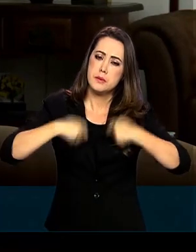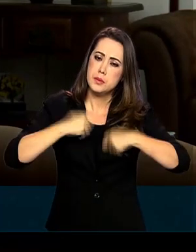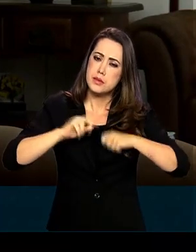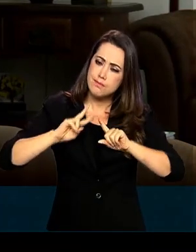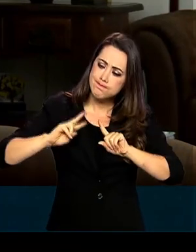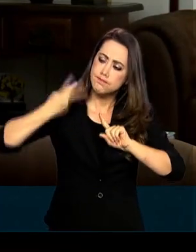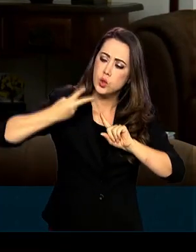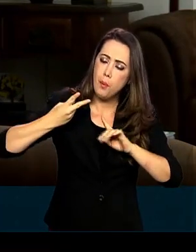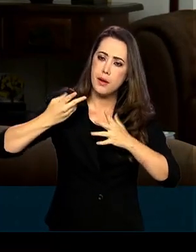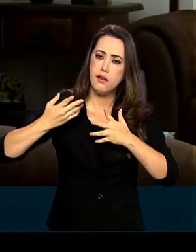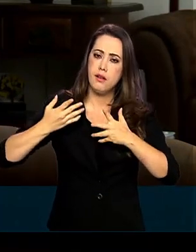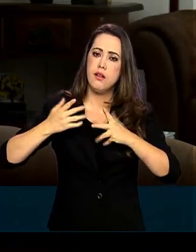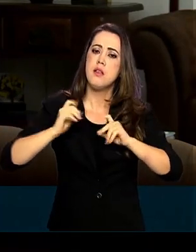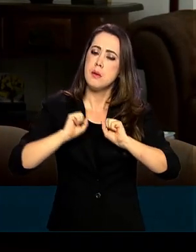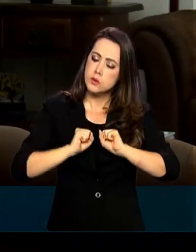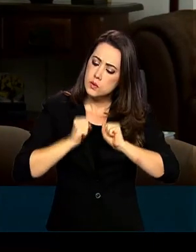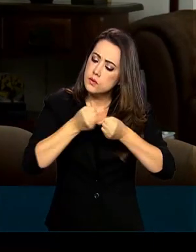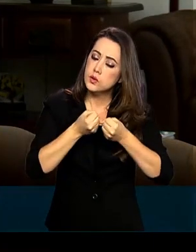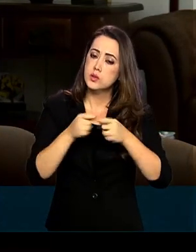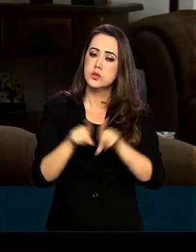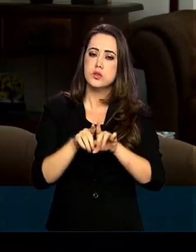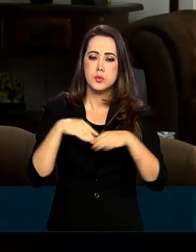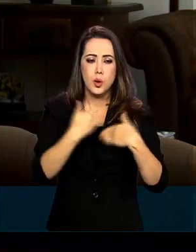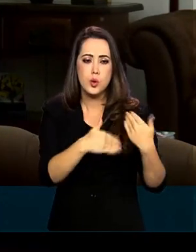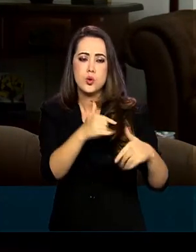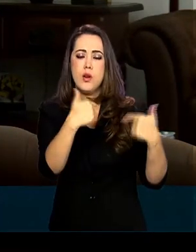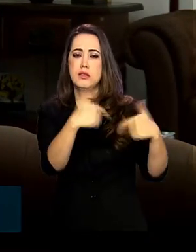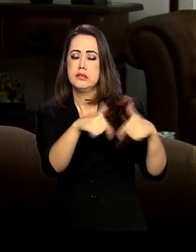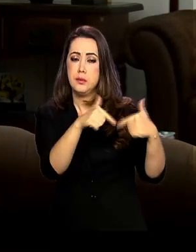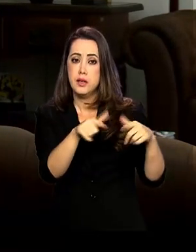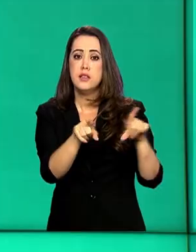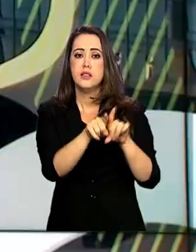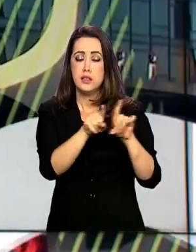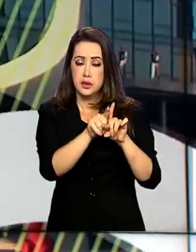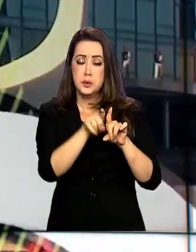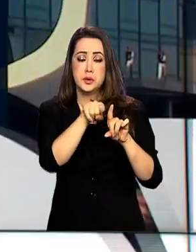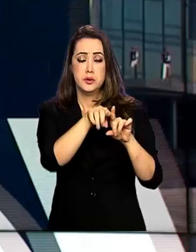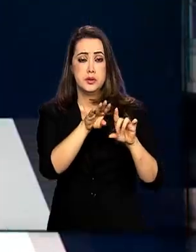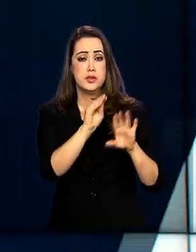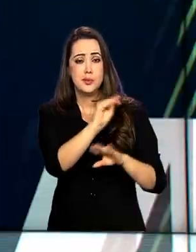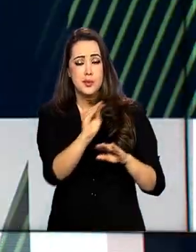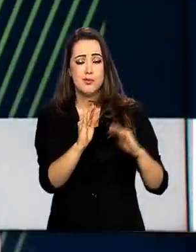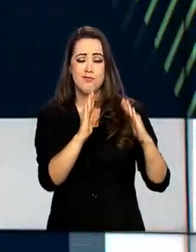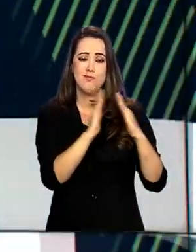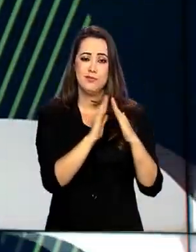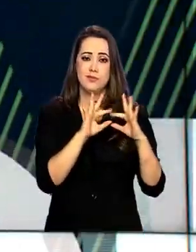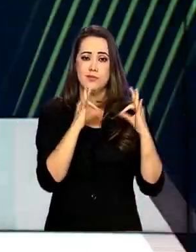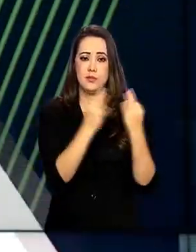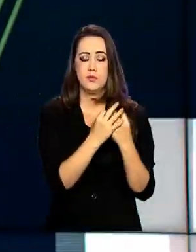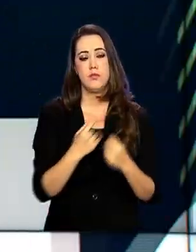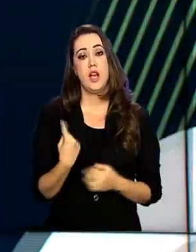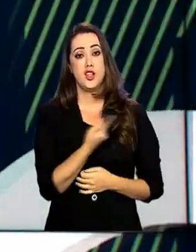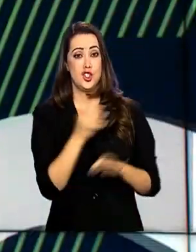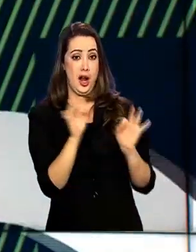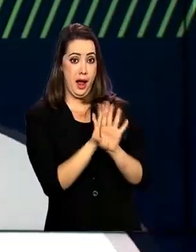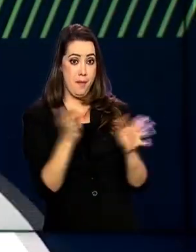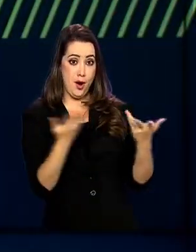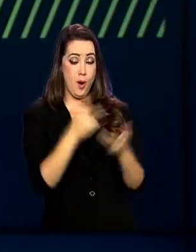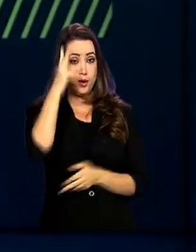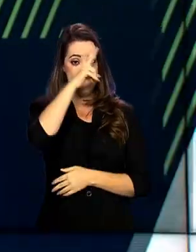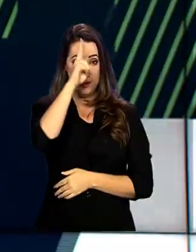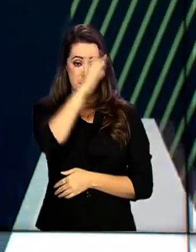manter as suas famílias e ainda produzir. A gente encerra com um lembrete para os